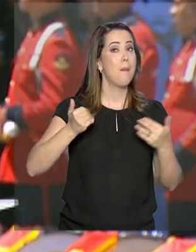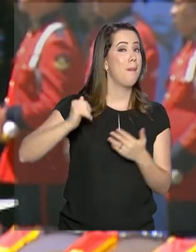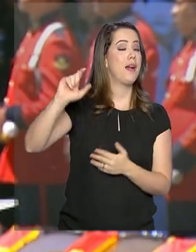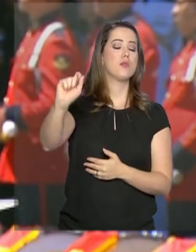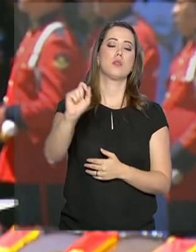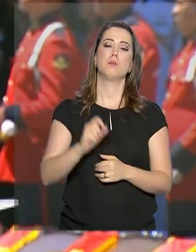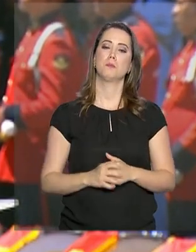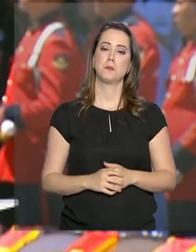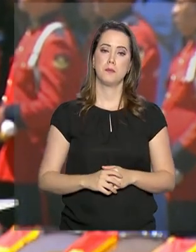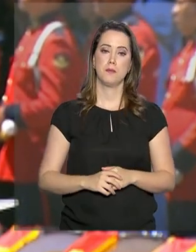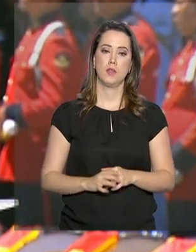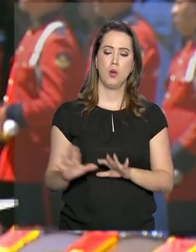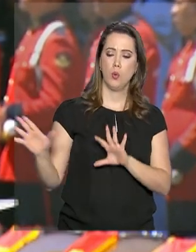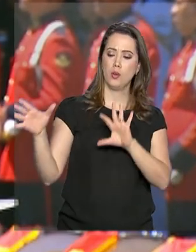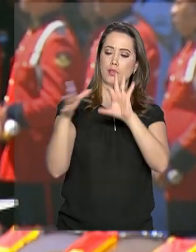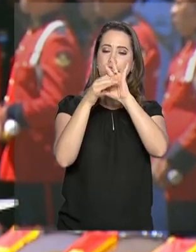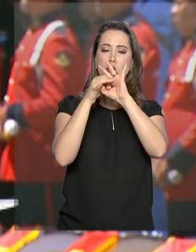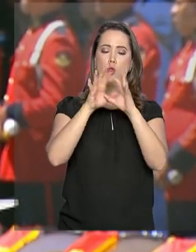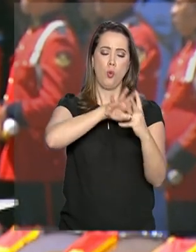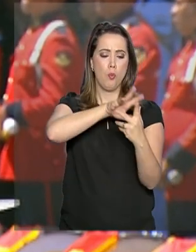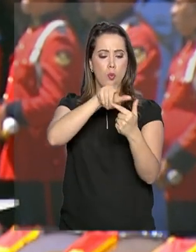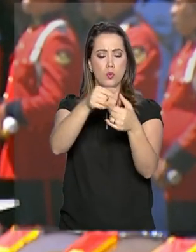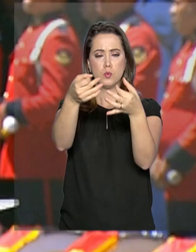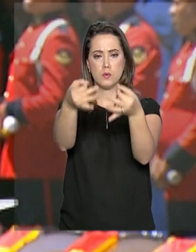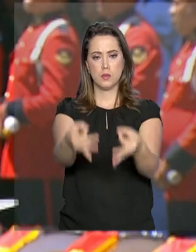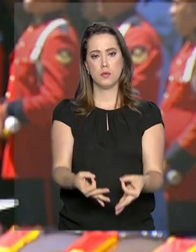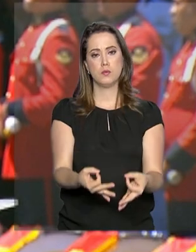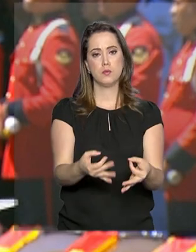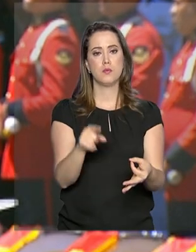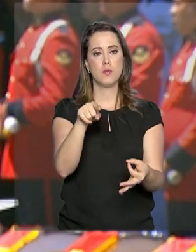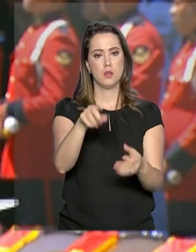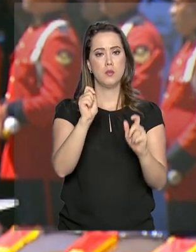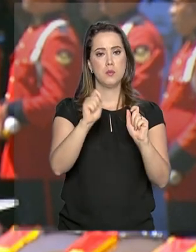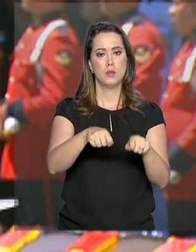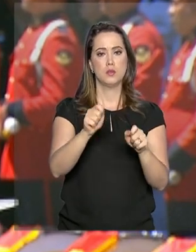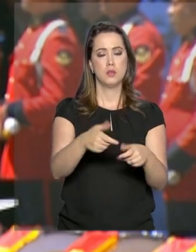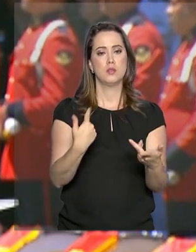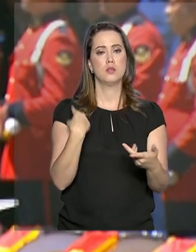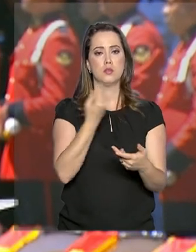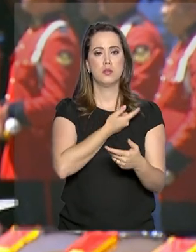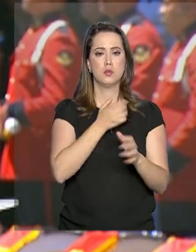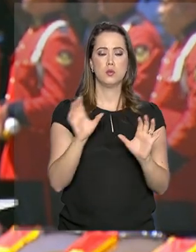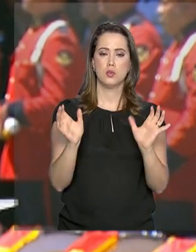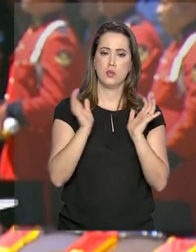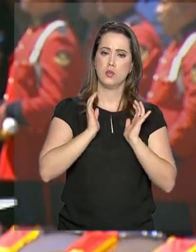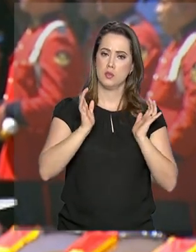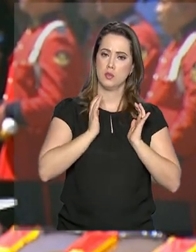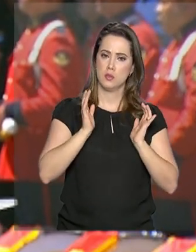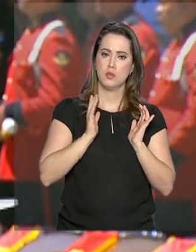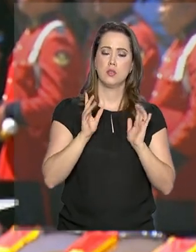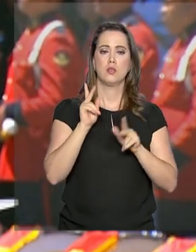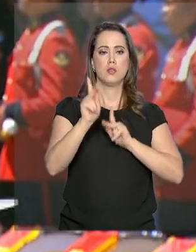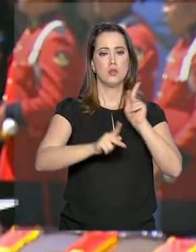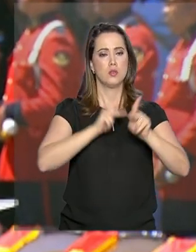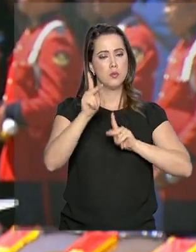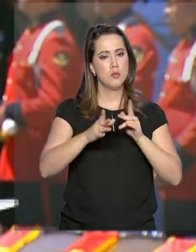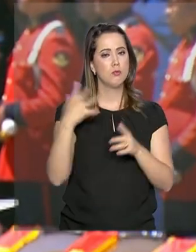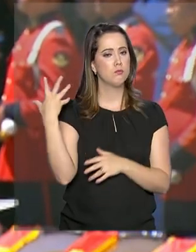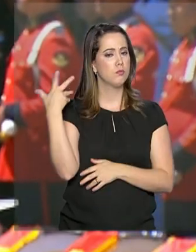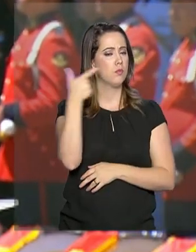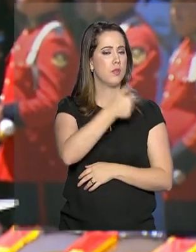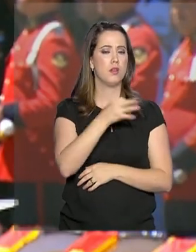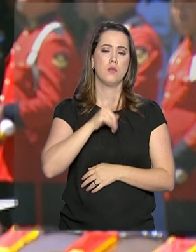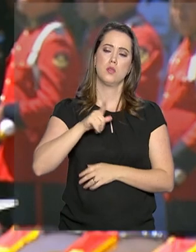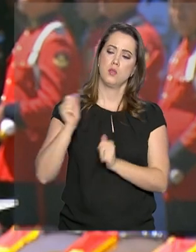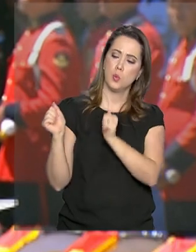Brasil é integrá-la ao primeiro mundo de fato, de modo que, com as nossas riquezas e com o povo maravilhoso que